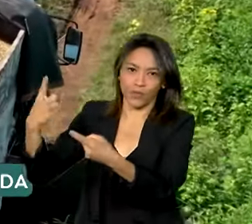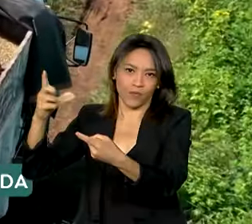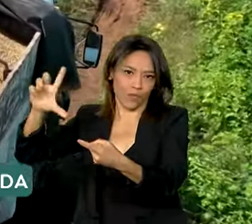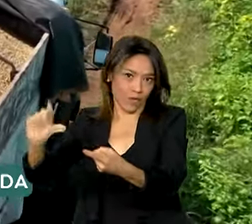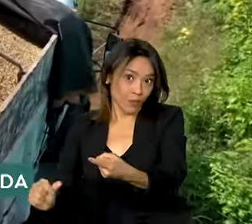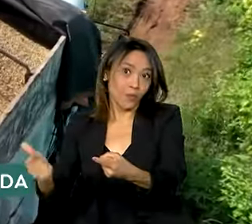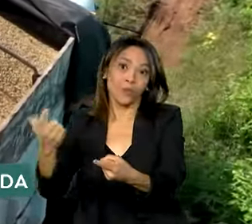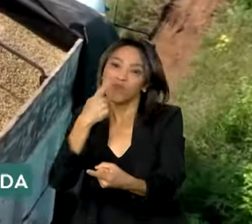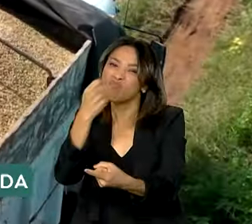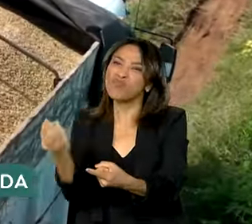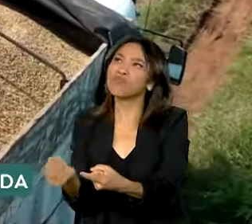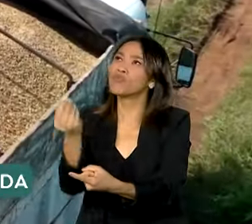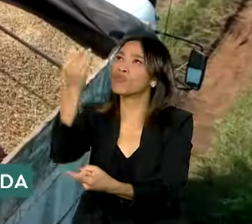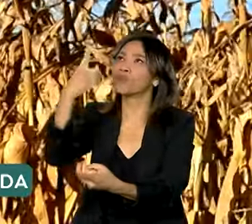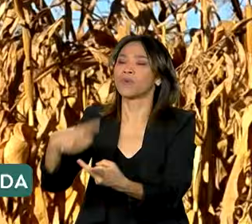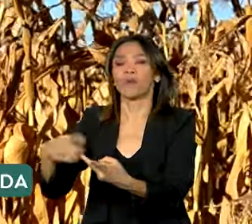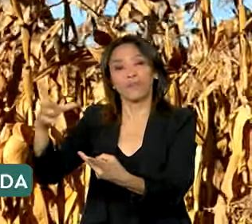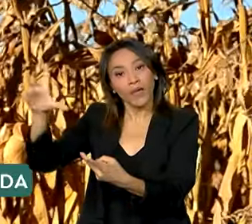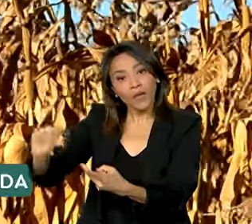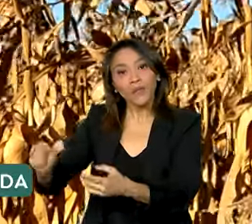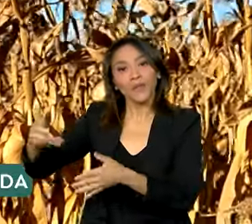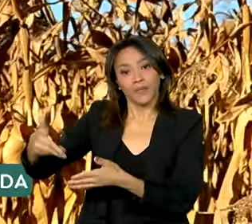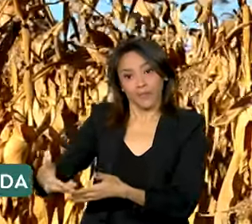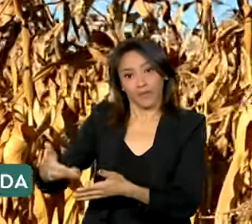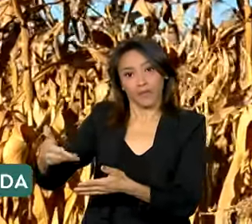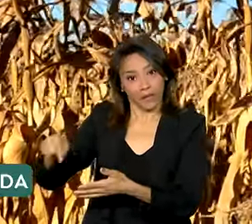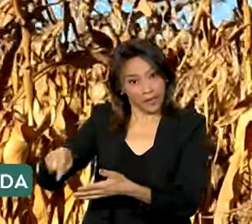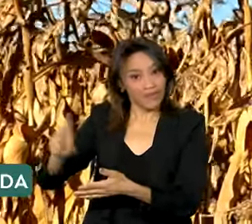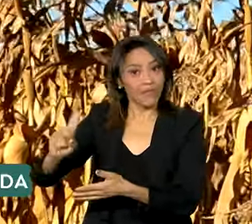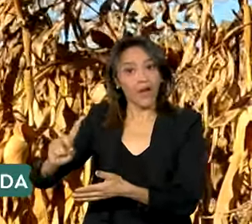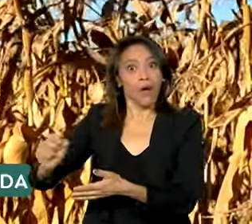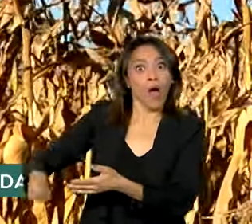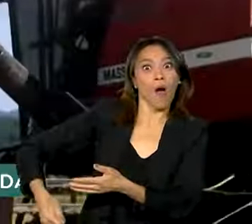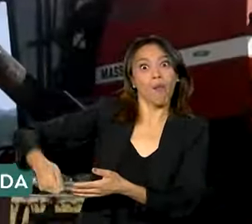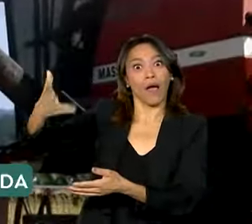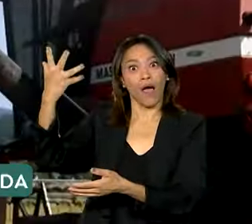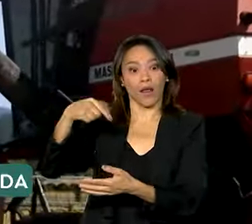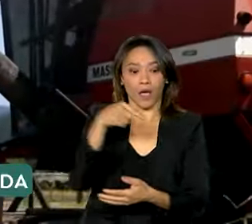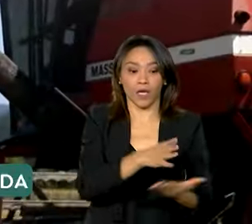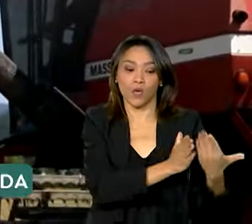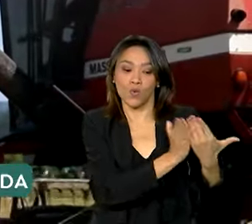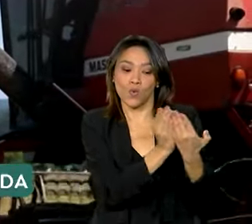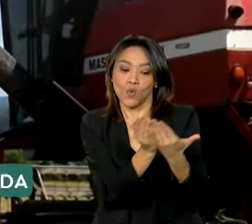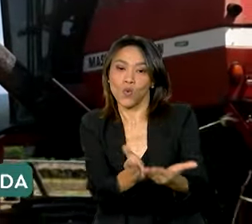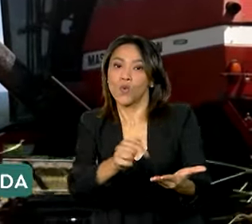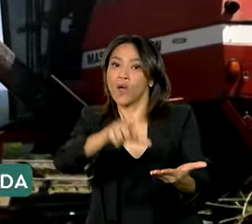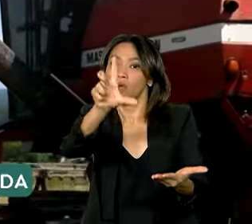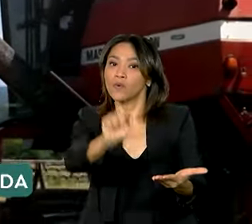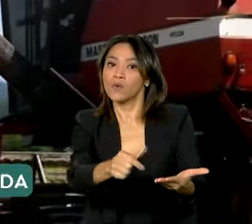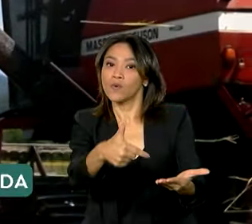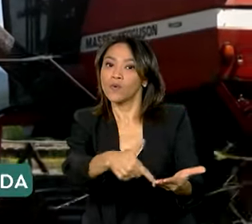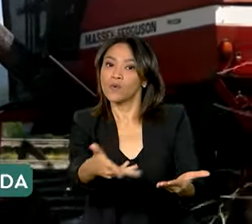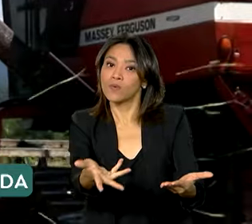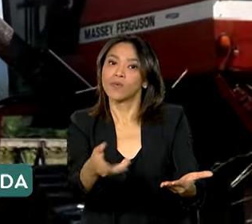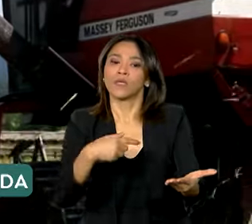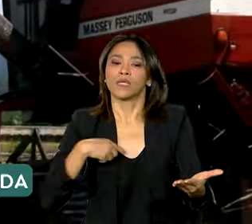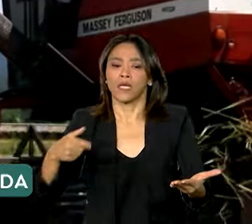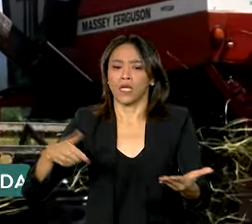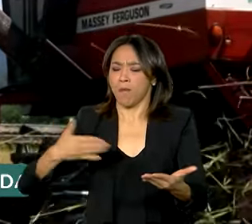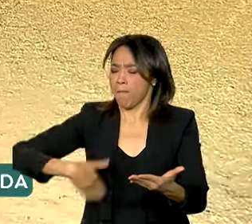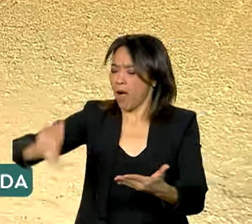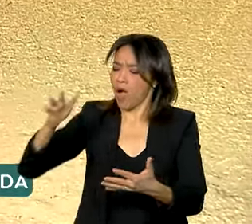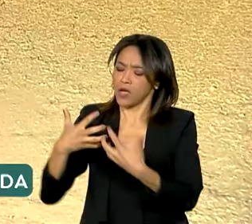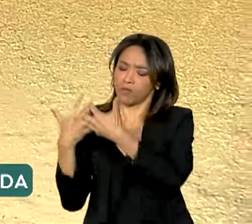CO2 que é emitido nos caminhões, então, você, de uma certa maneira, você, no Brasil, de uma certa maneira, tem uma movimentação de caminhões